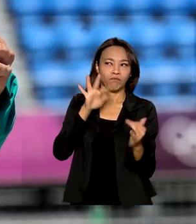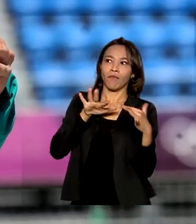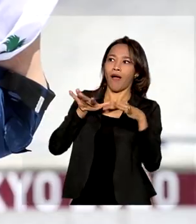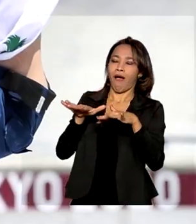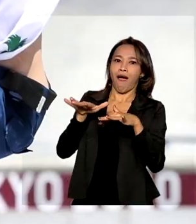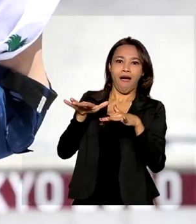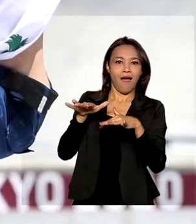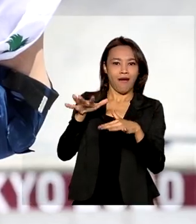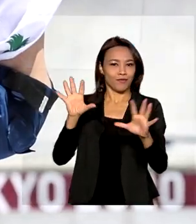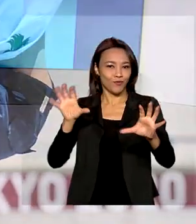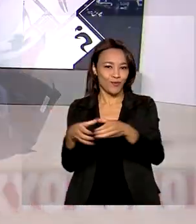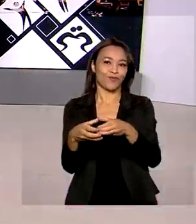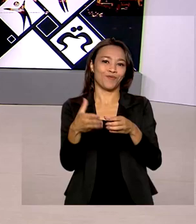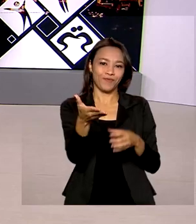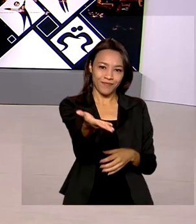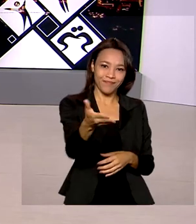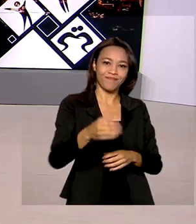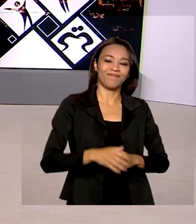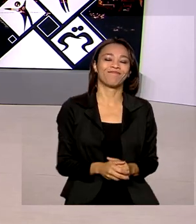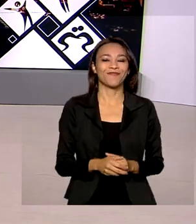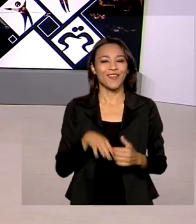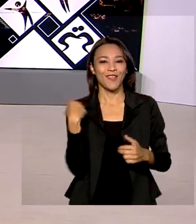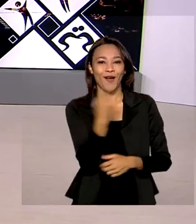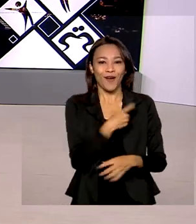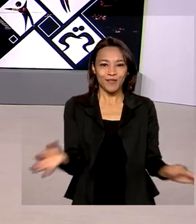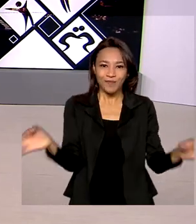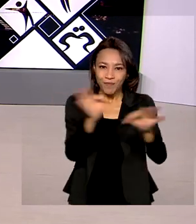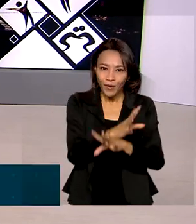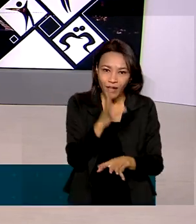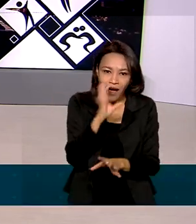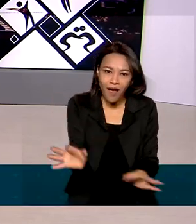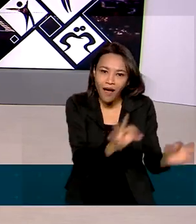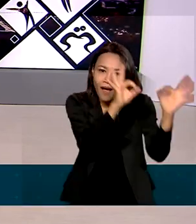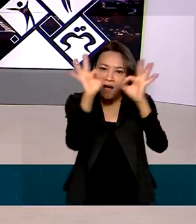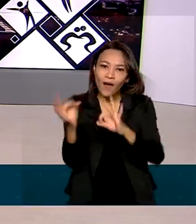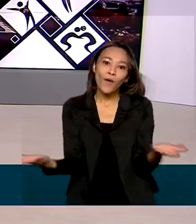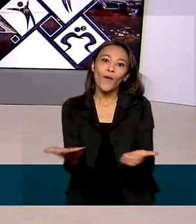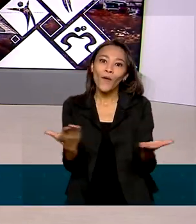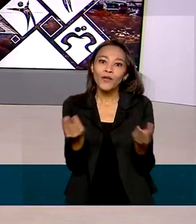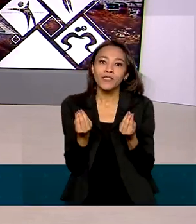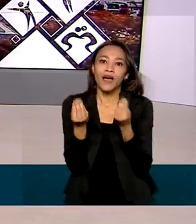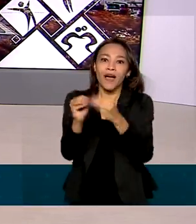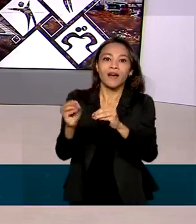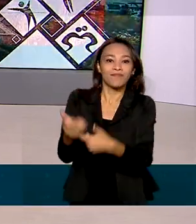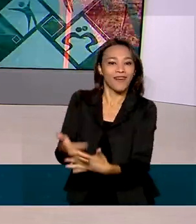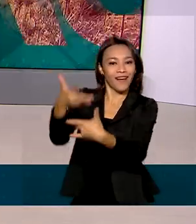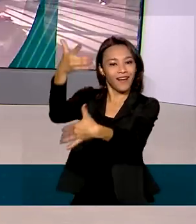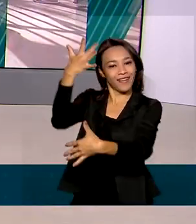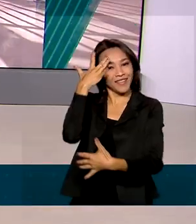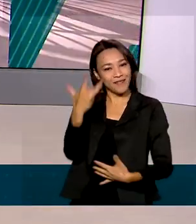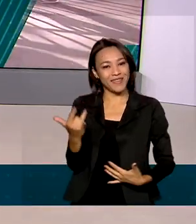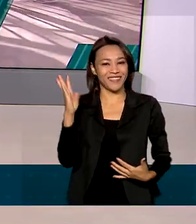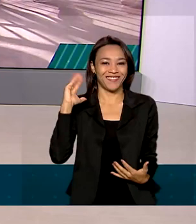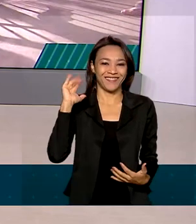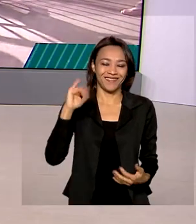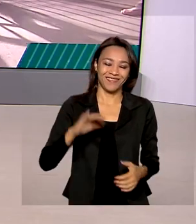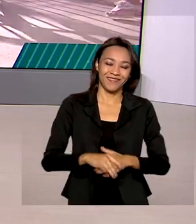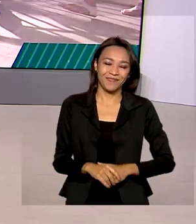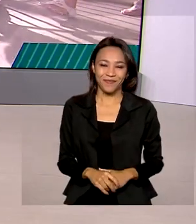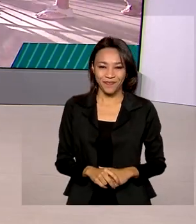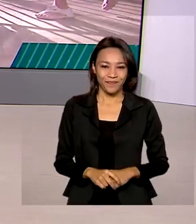em suas modalidades. O Brasil em Dia termina aqui. E as reportagens de hoje estão nas nossas redes sociais. Até amanhã. Tchau, tchau.